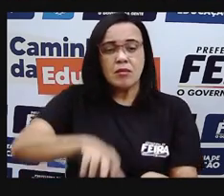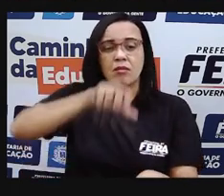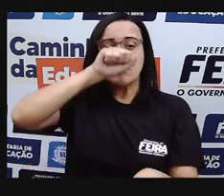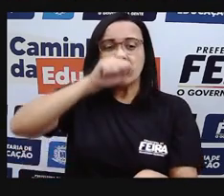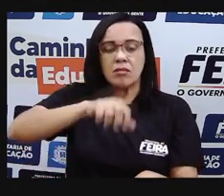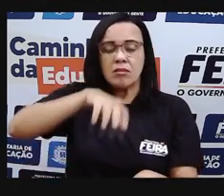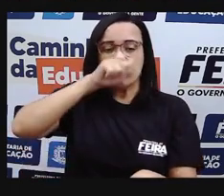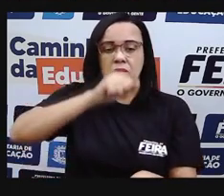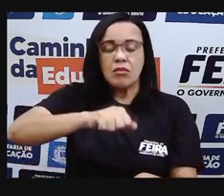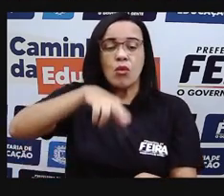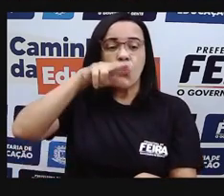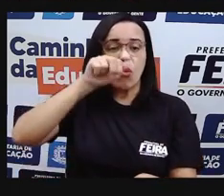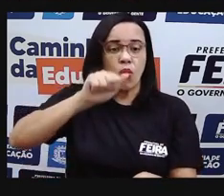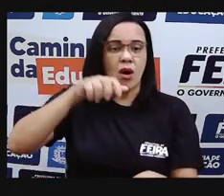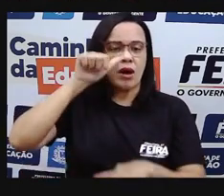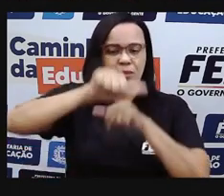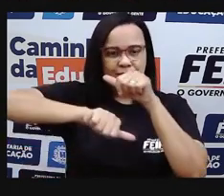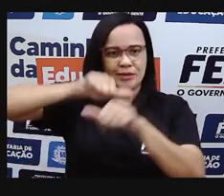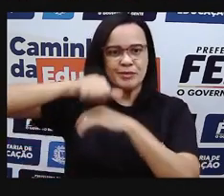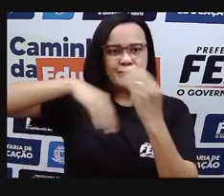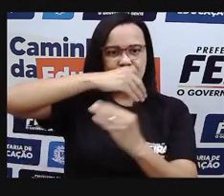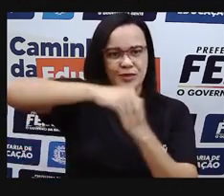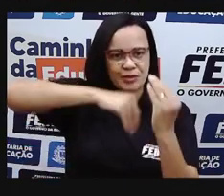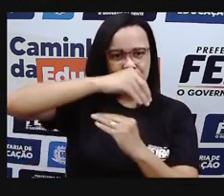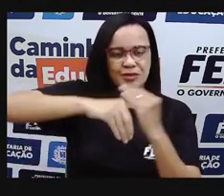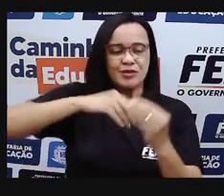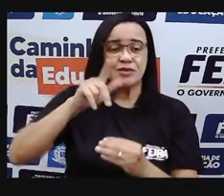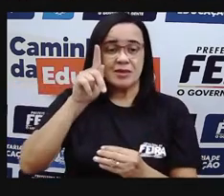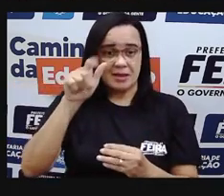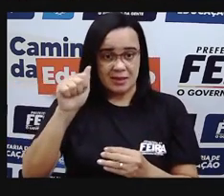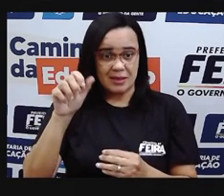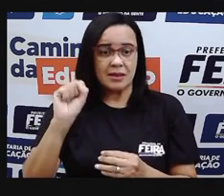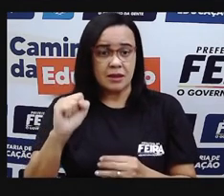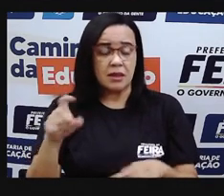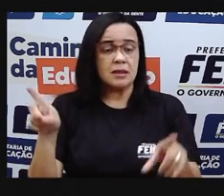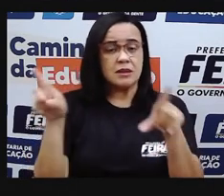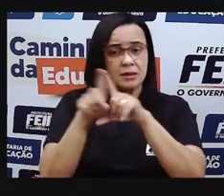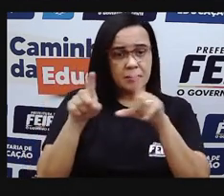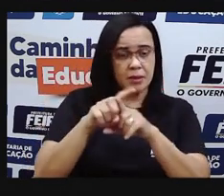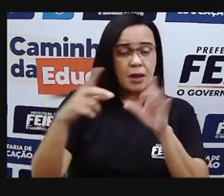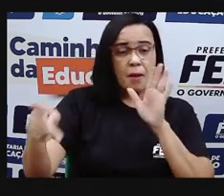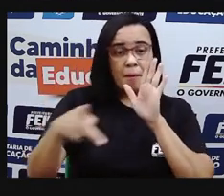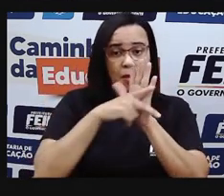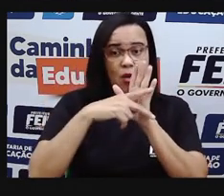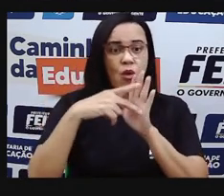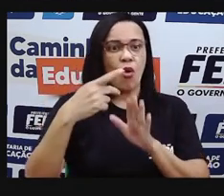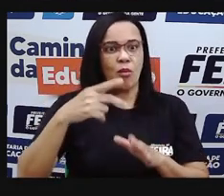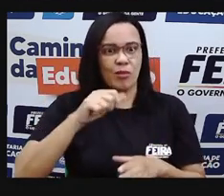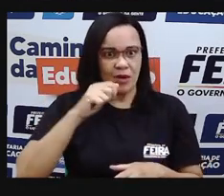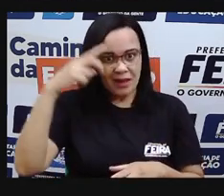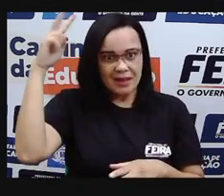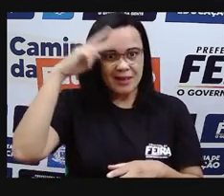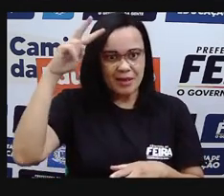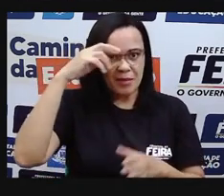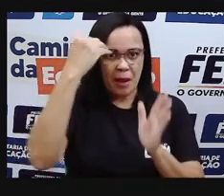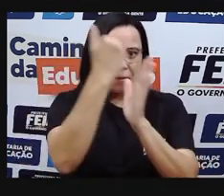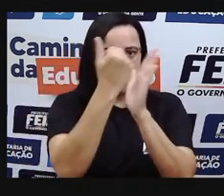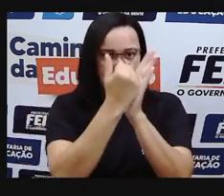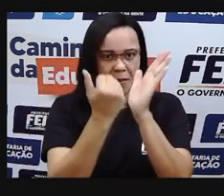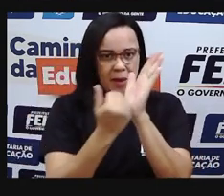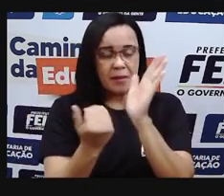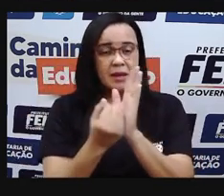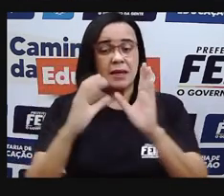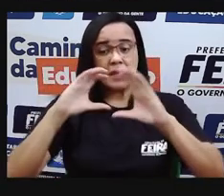Nós vimos sobre algumas propriedades do ar. Nós vimos as camadas, né? Que fazem parte